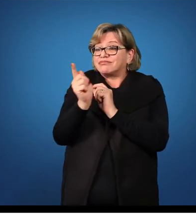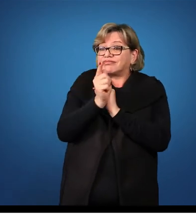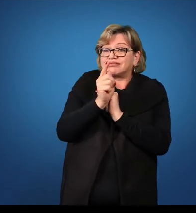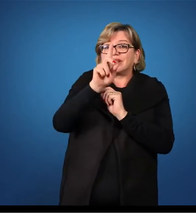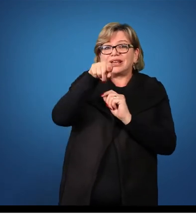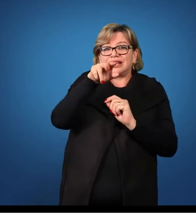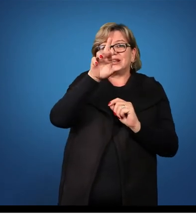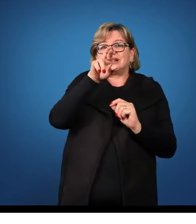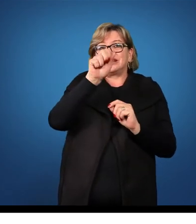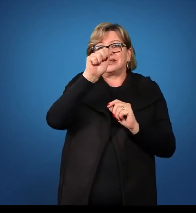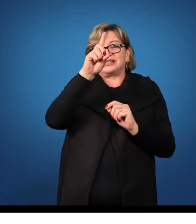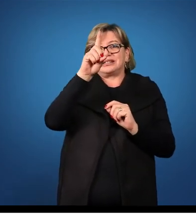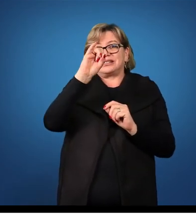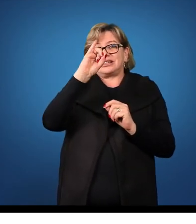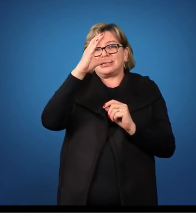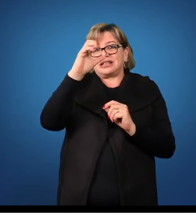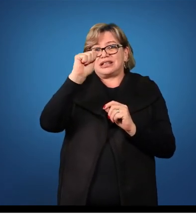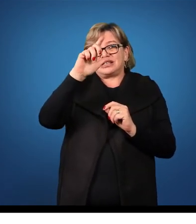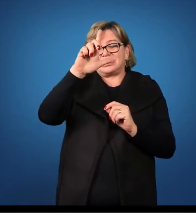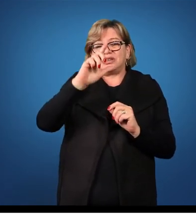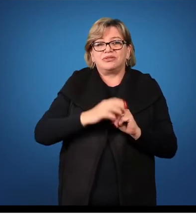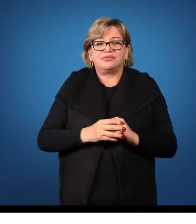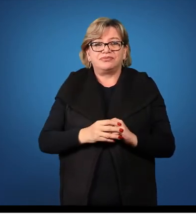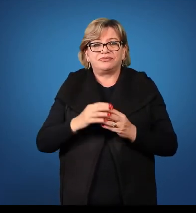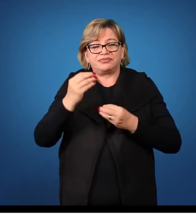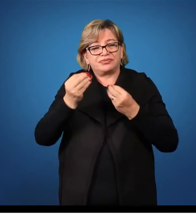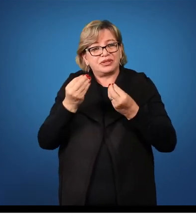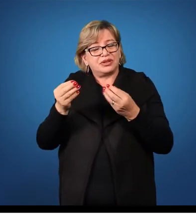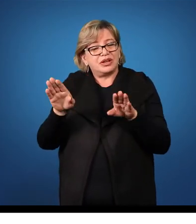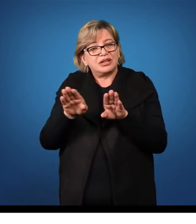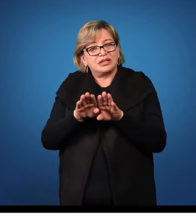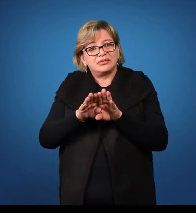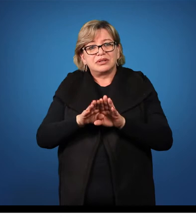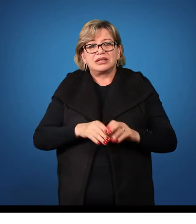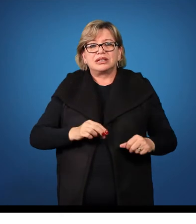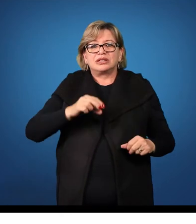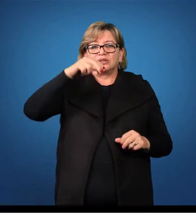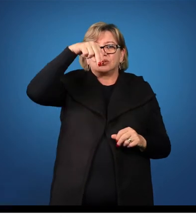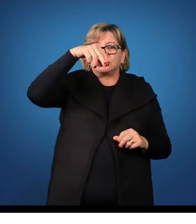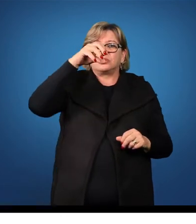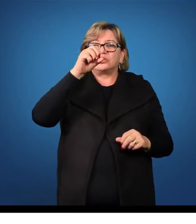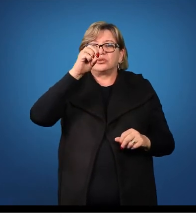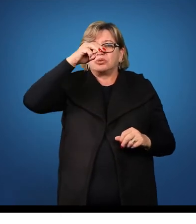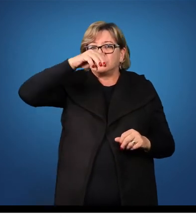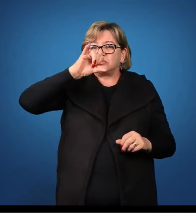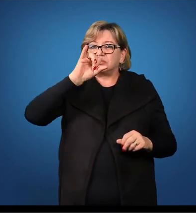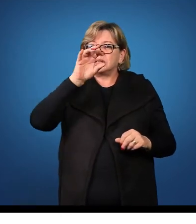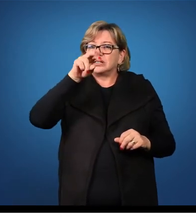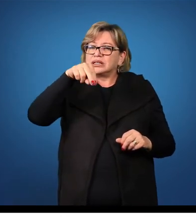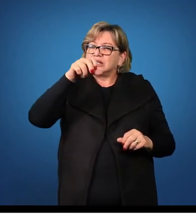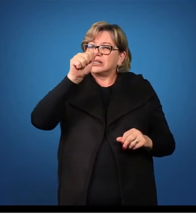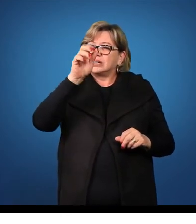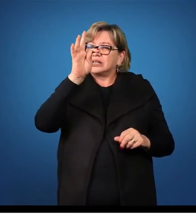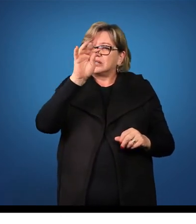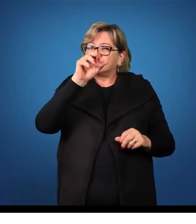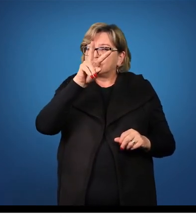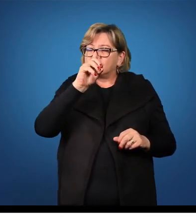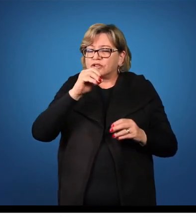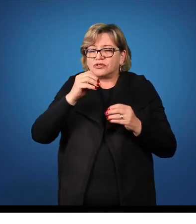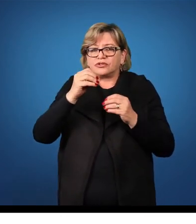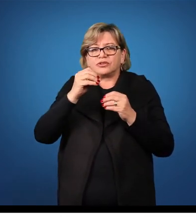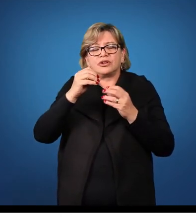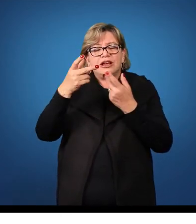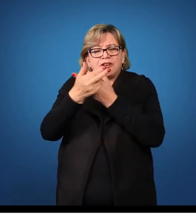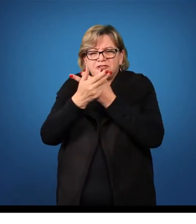É muito comum no nominativo, as palavras podem terminar de infinitas maneiras, inúmeras